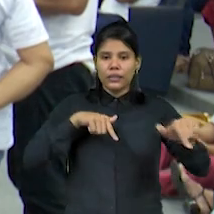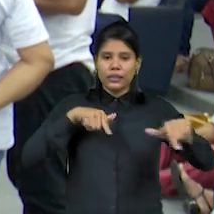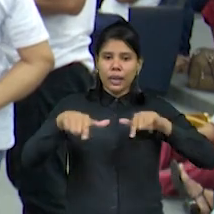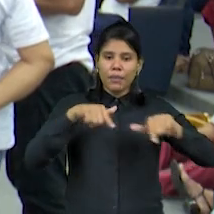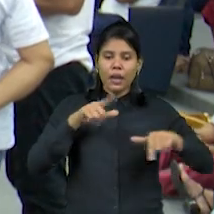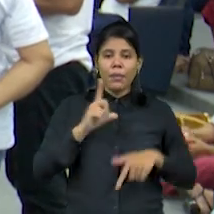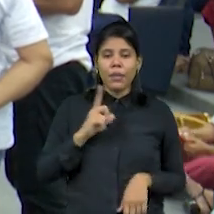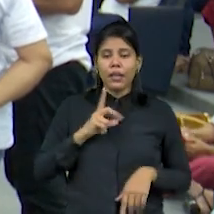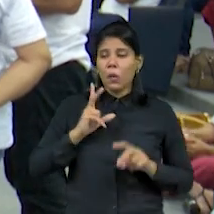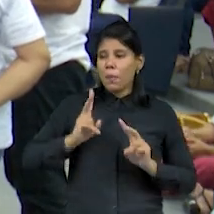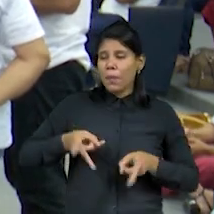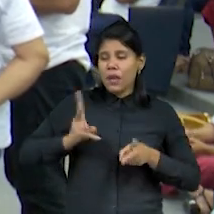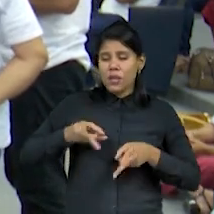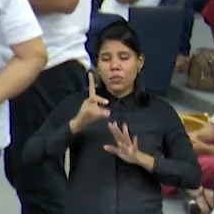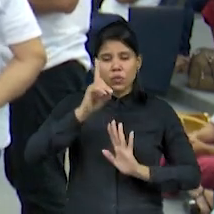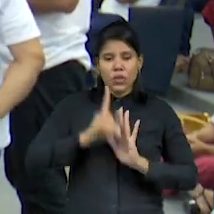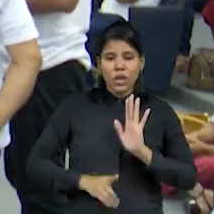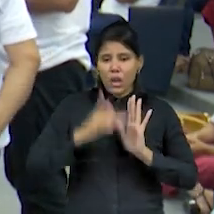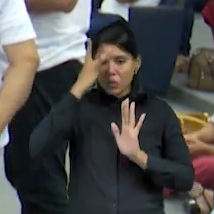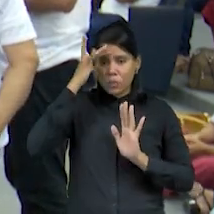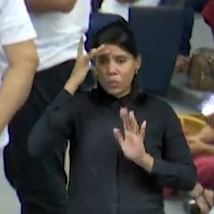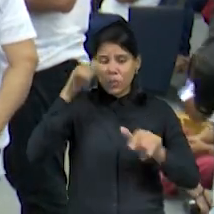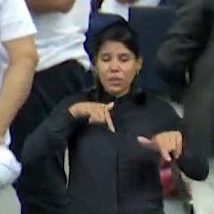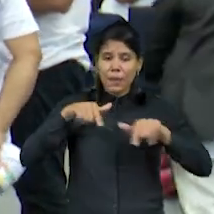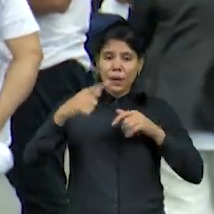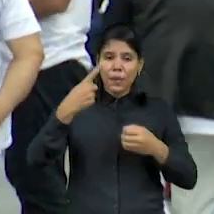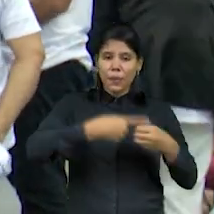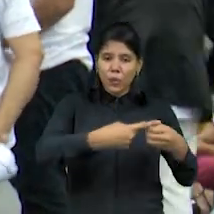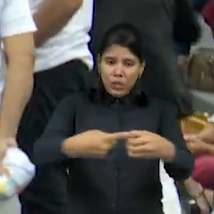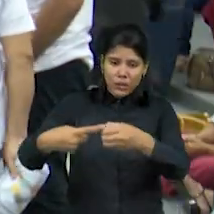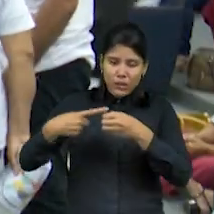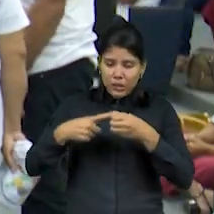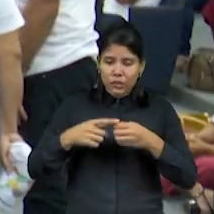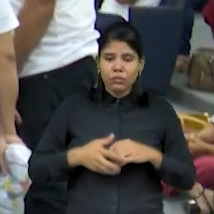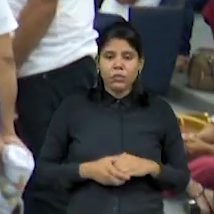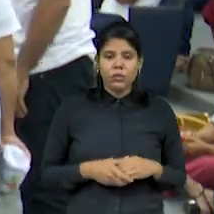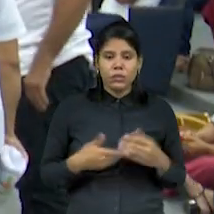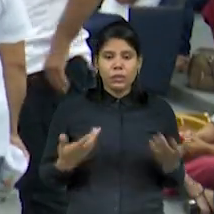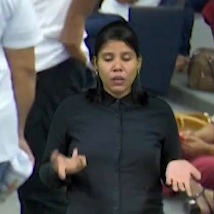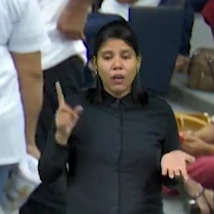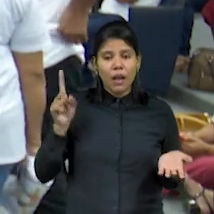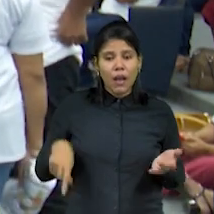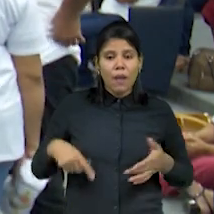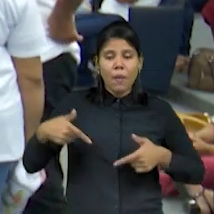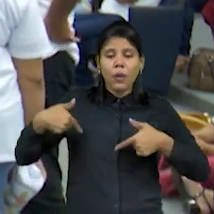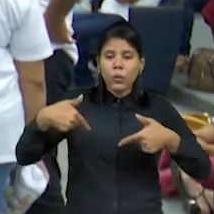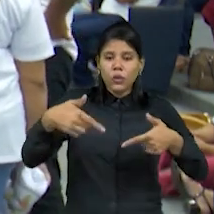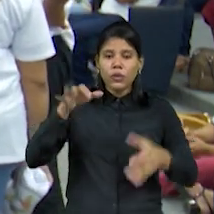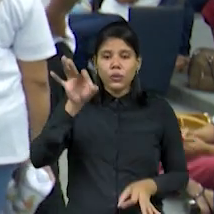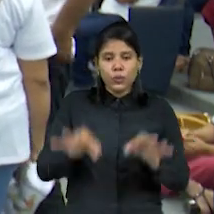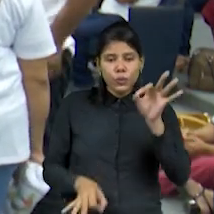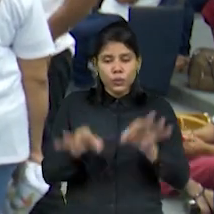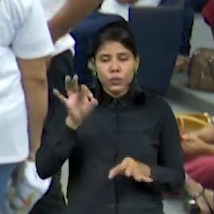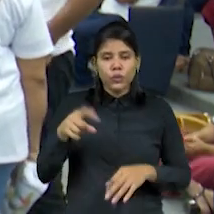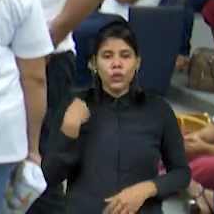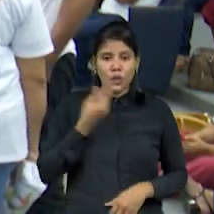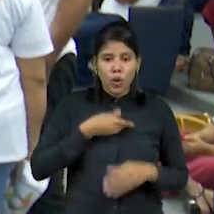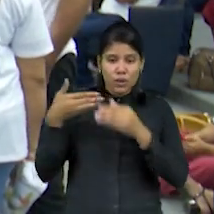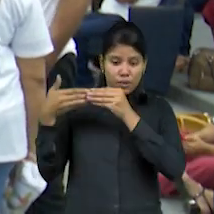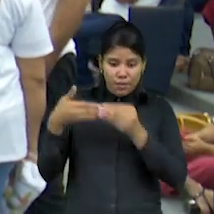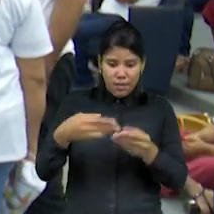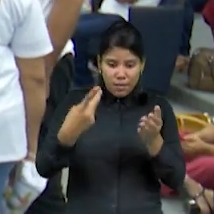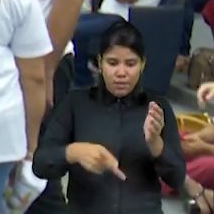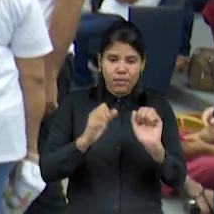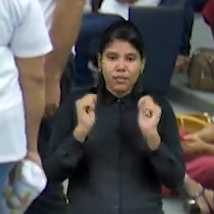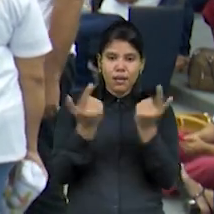daquelas que estão nos municípios. Então, é um pleito mais do que justo e que a gente traz a essa casa agora para